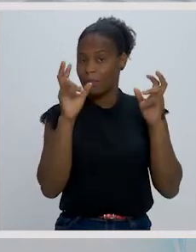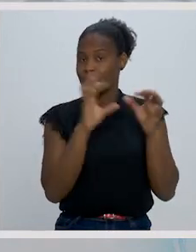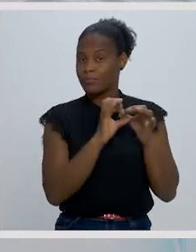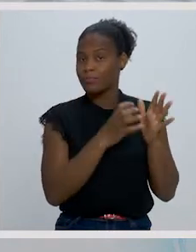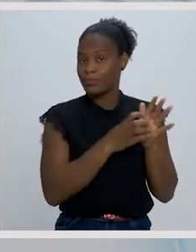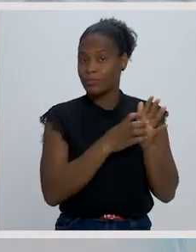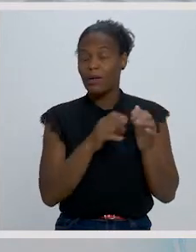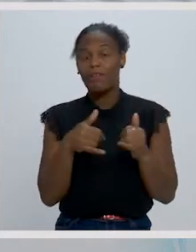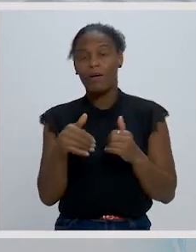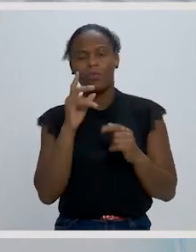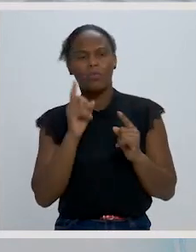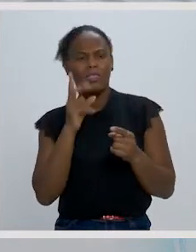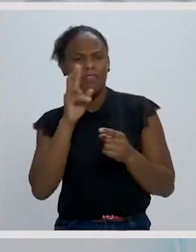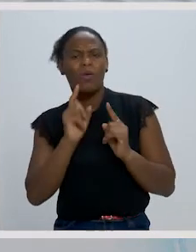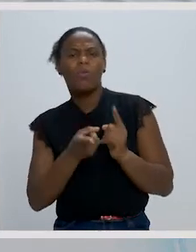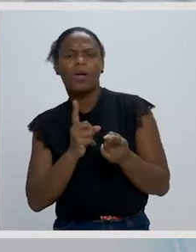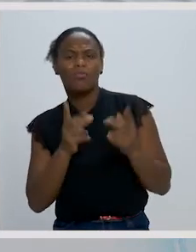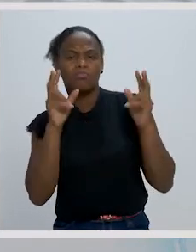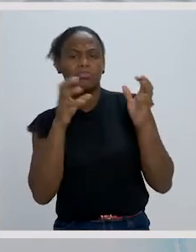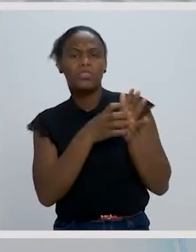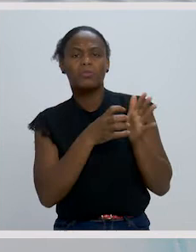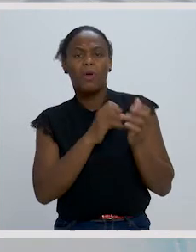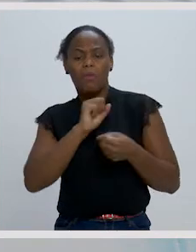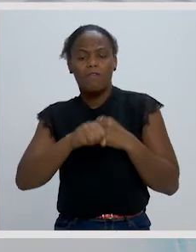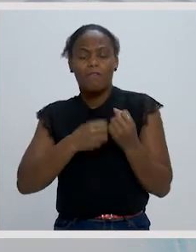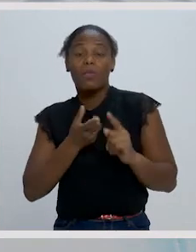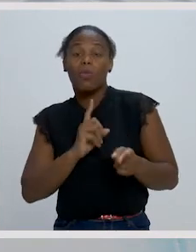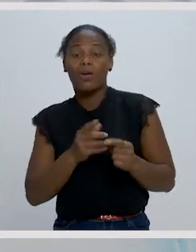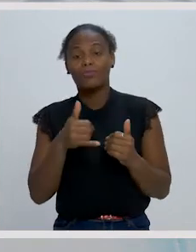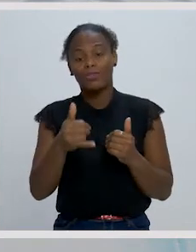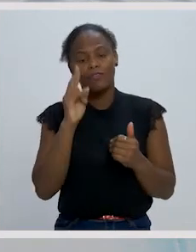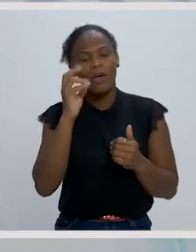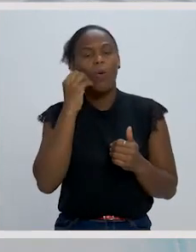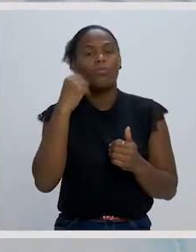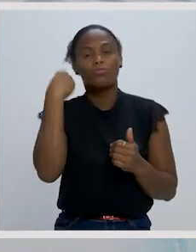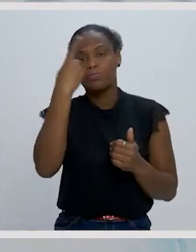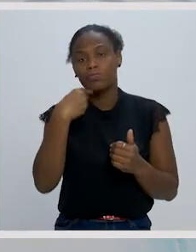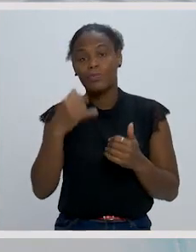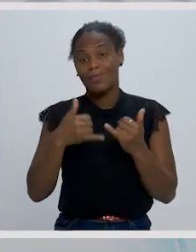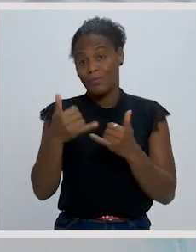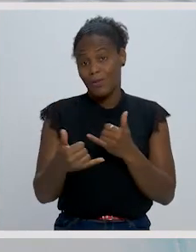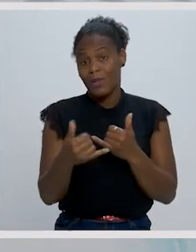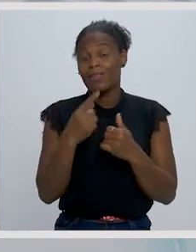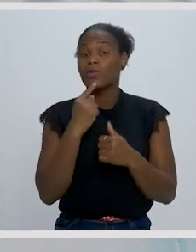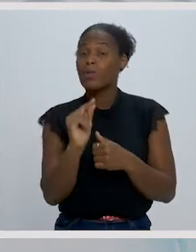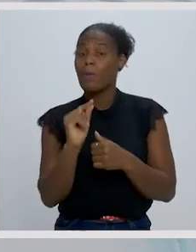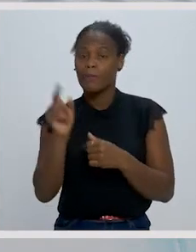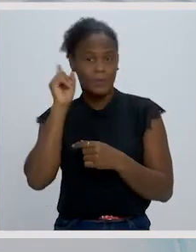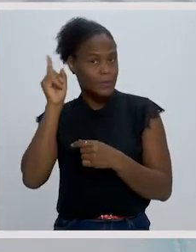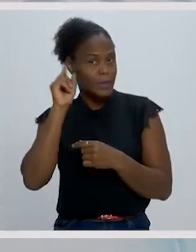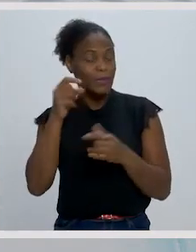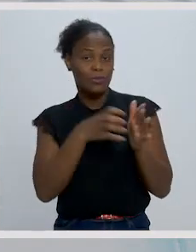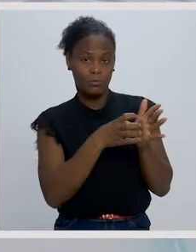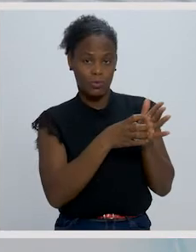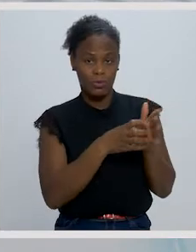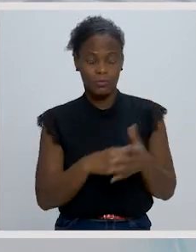Começando por ver o que é o simbolismo, o que é este movimento, depois vendo também as suas características e os nomes importantes do